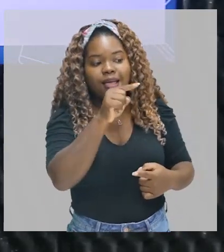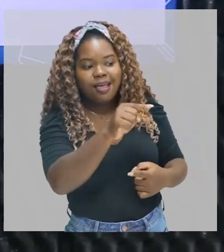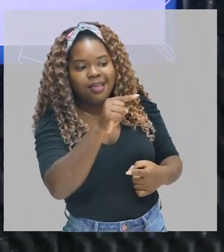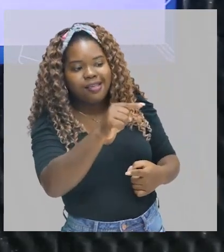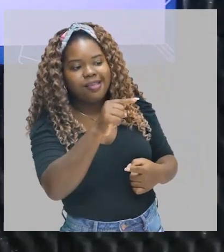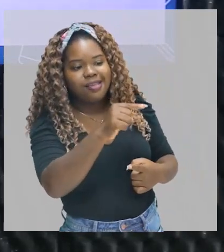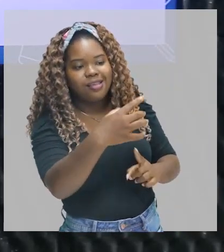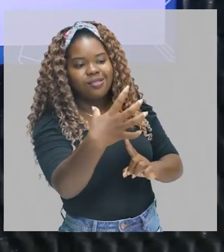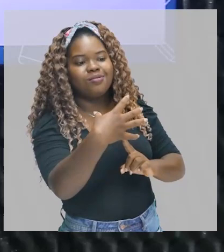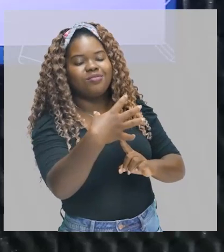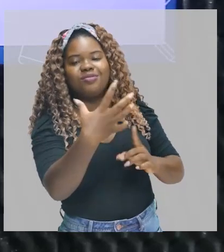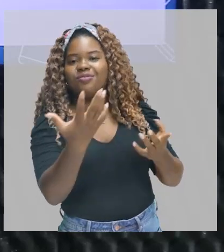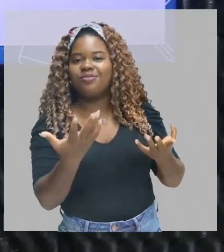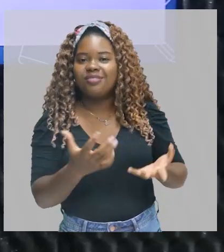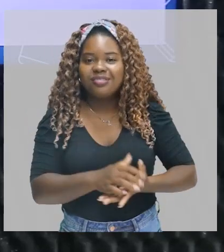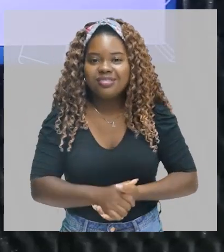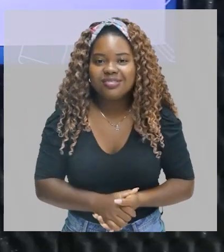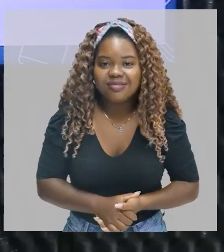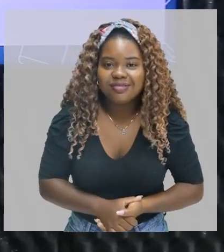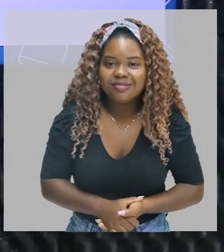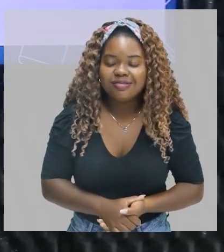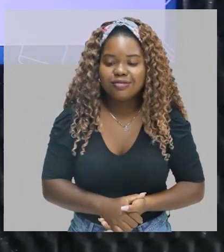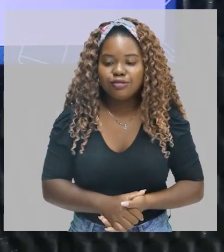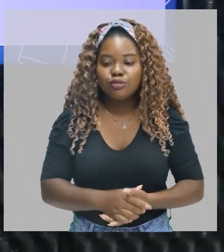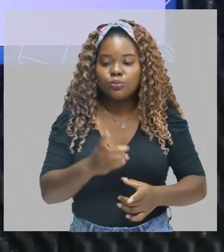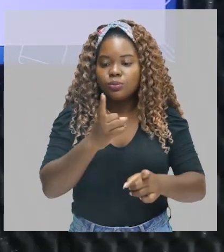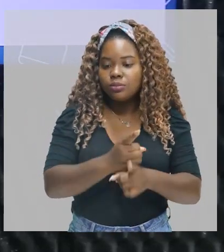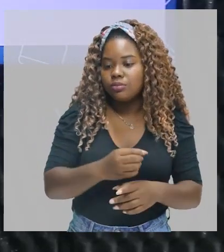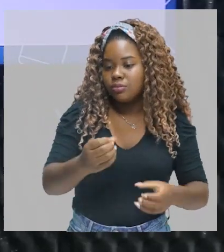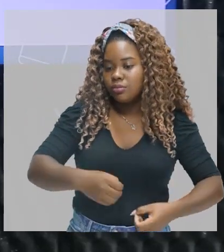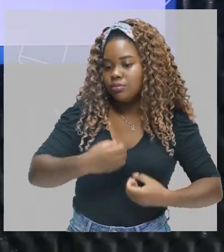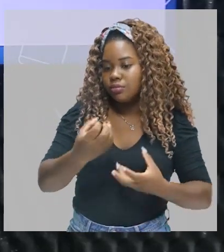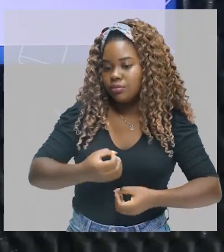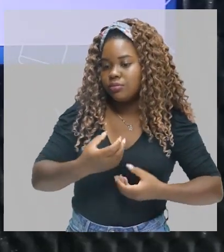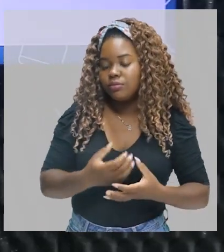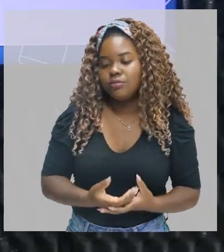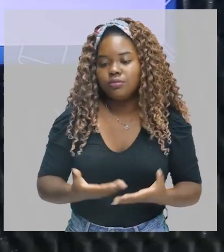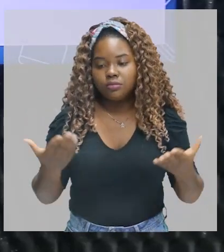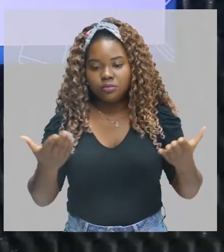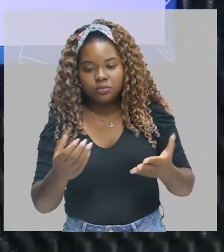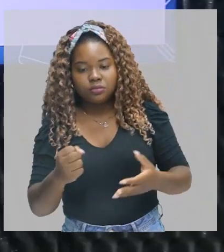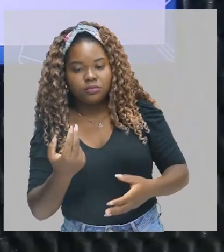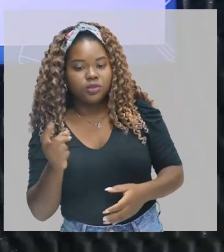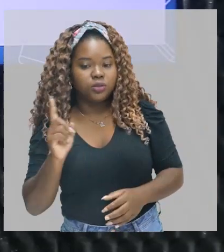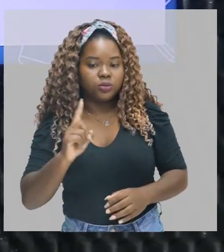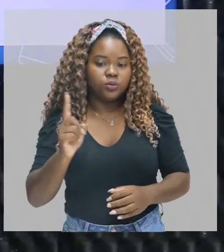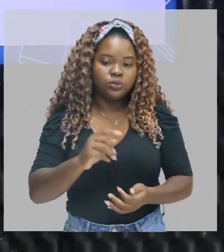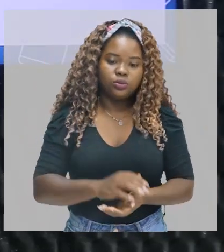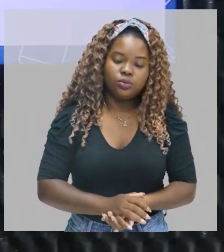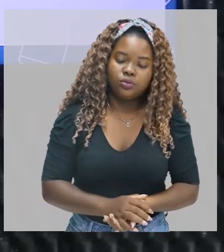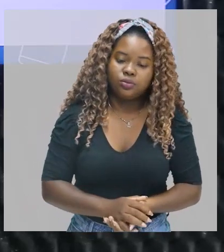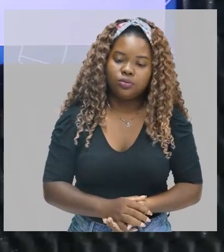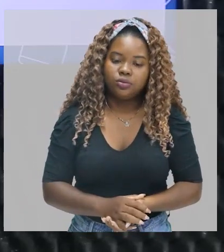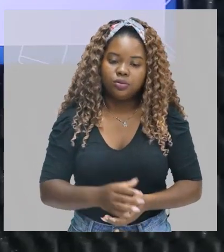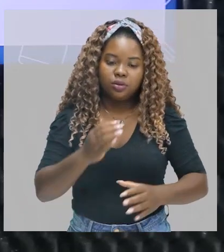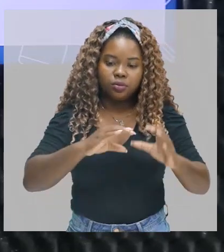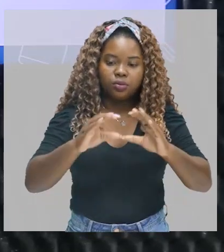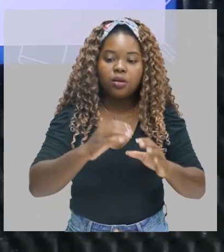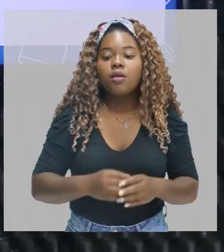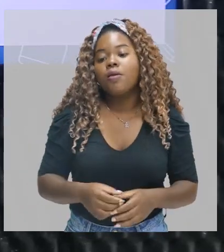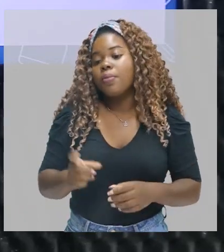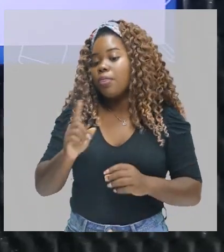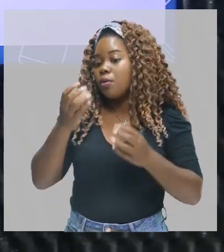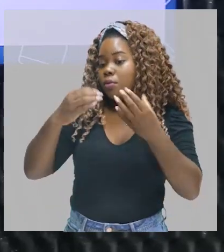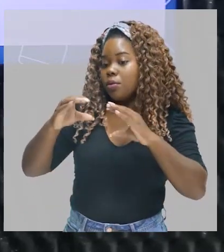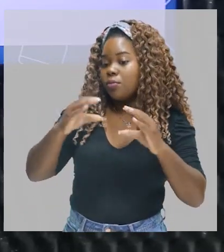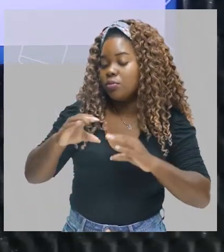Sentimental. Então, eu posso encontrar em produções atuais ou não tão atuais como essa que eu acabei de cantar. Não é uma música atual.